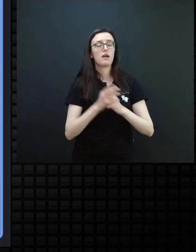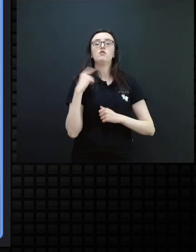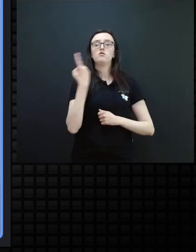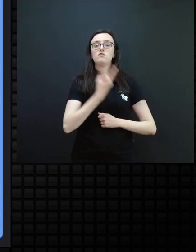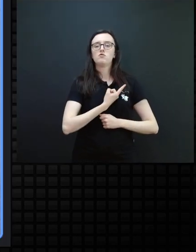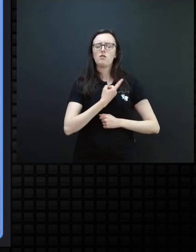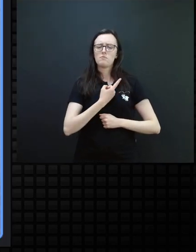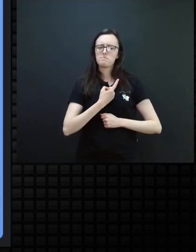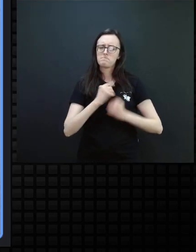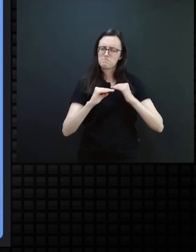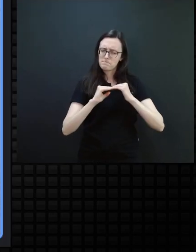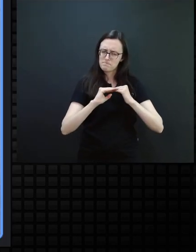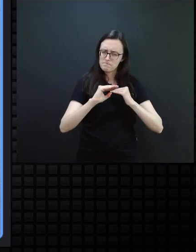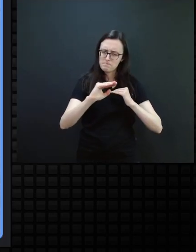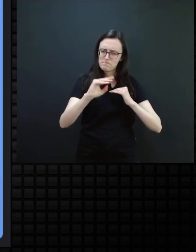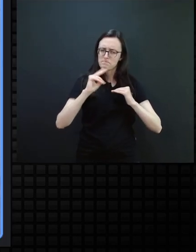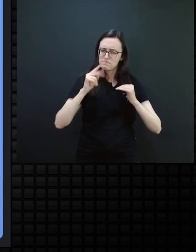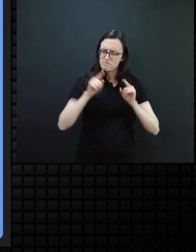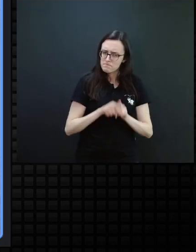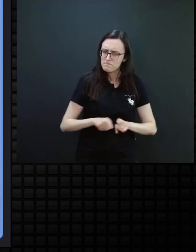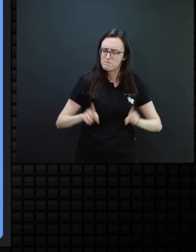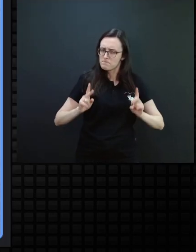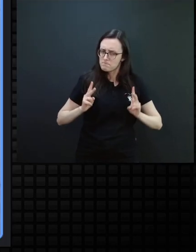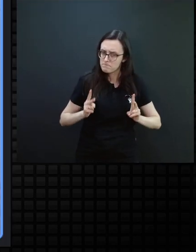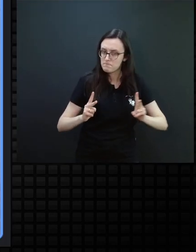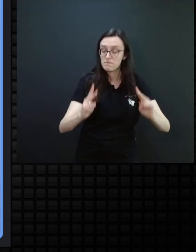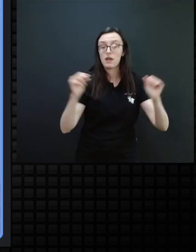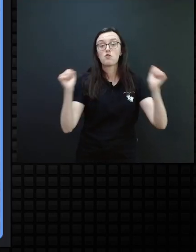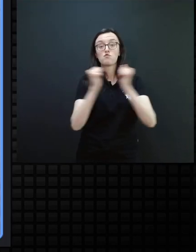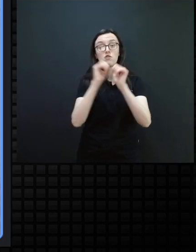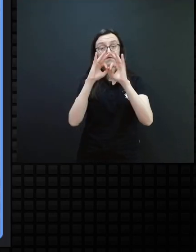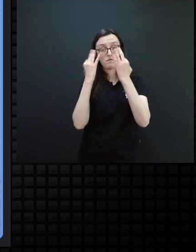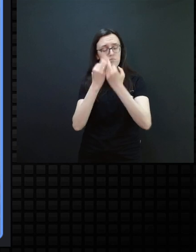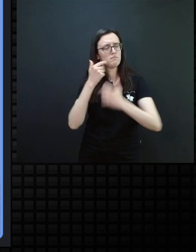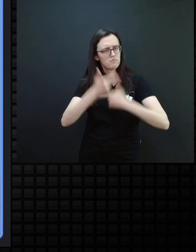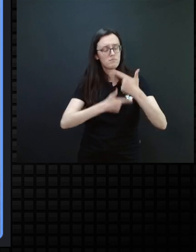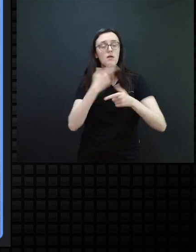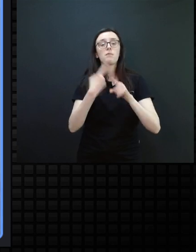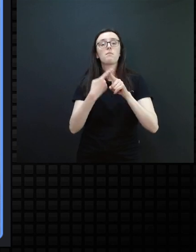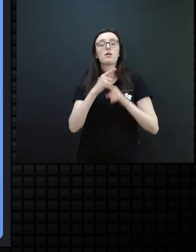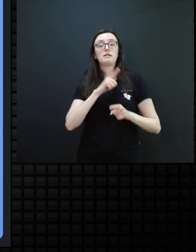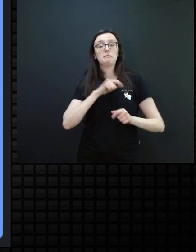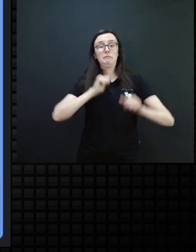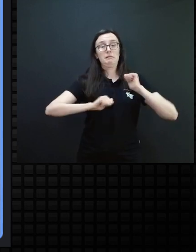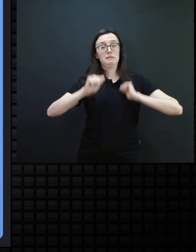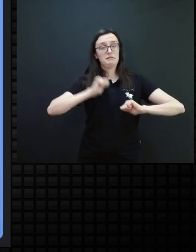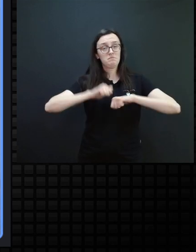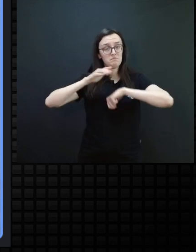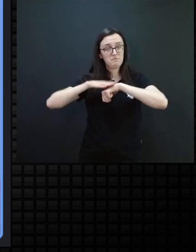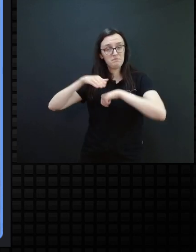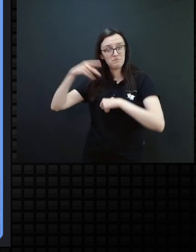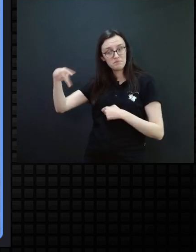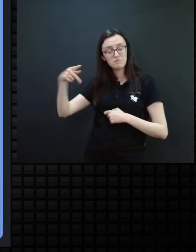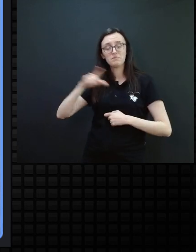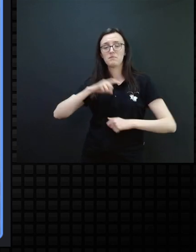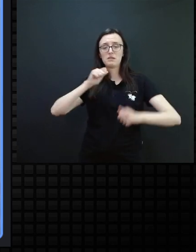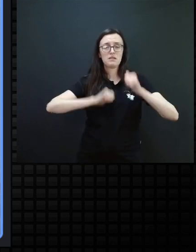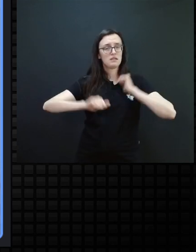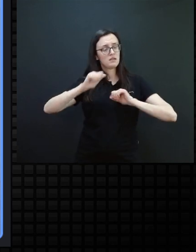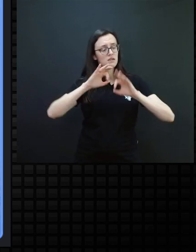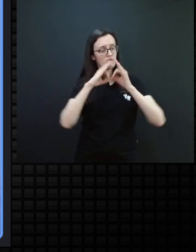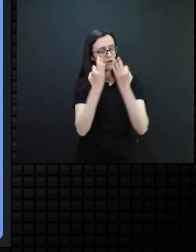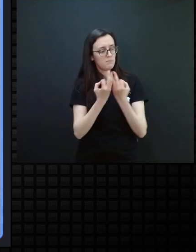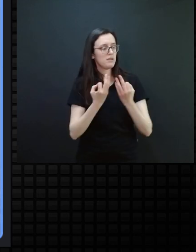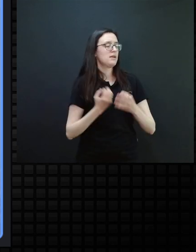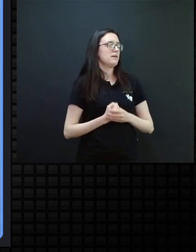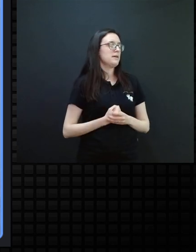resiliência nesse trabalho com a família. Porque tem toda uma grande ansiedade, né, o anseio da família